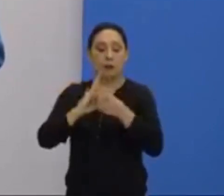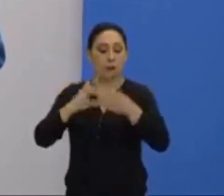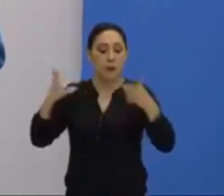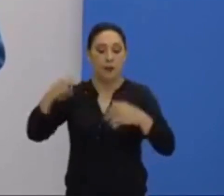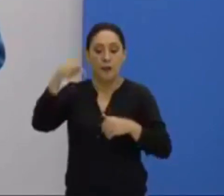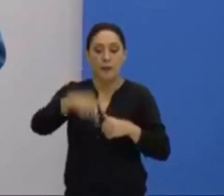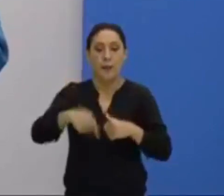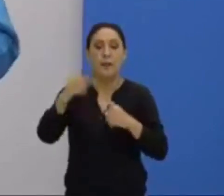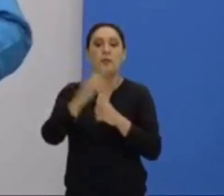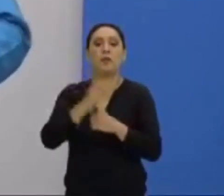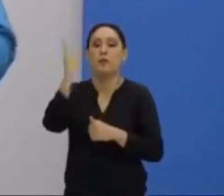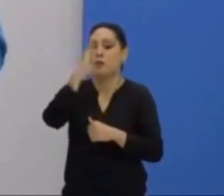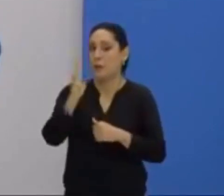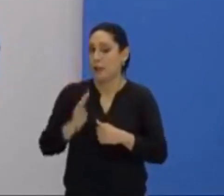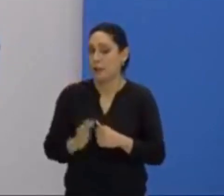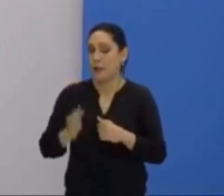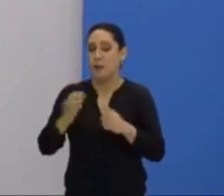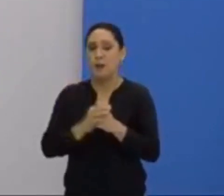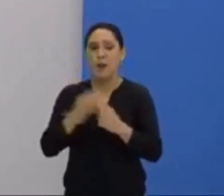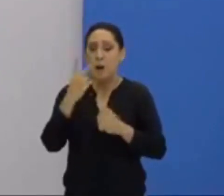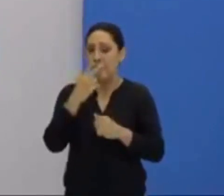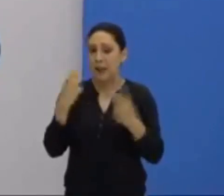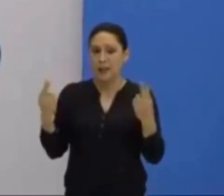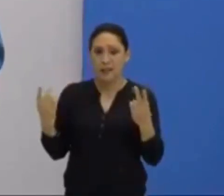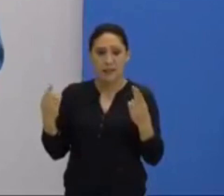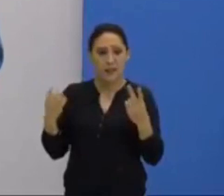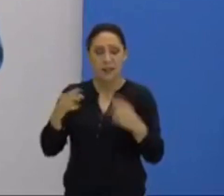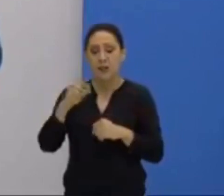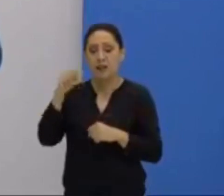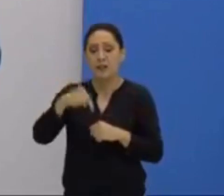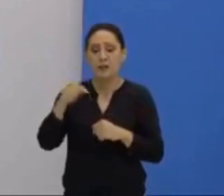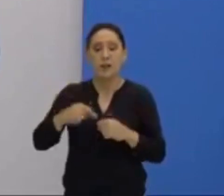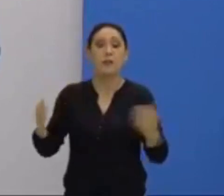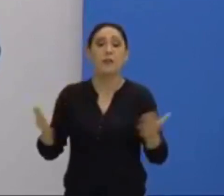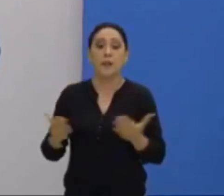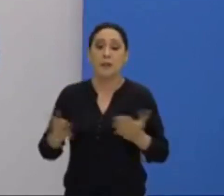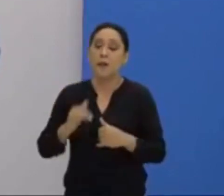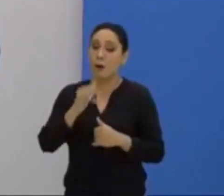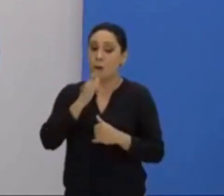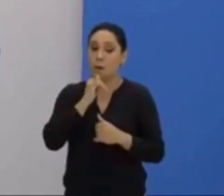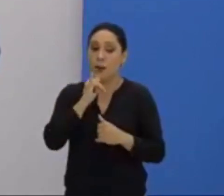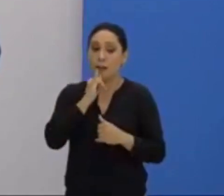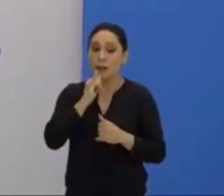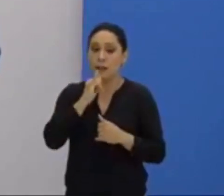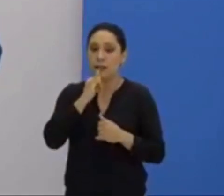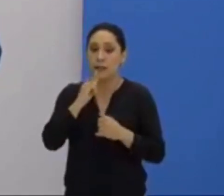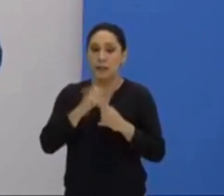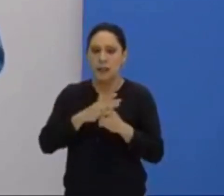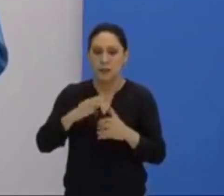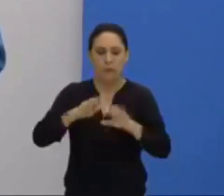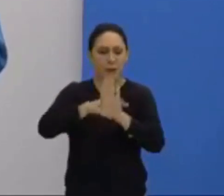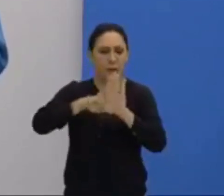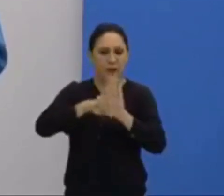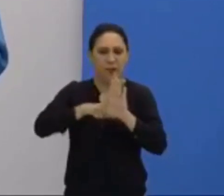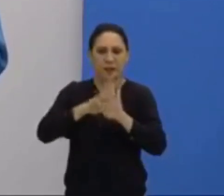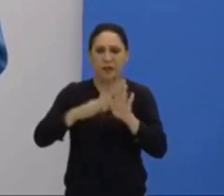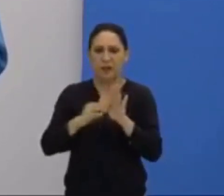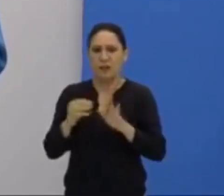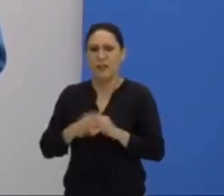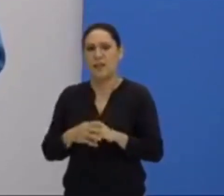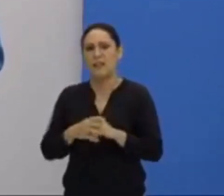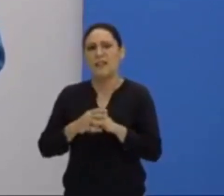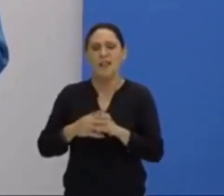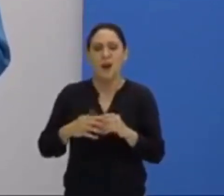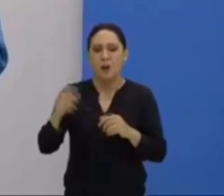território brasileiro. Algo muito parecido que a gente vê nos dias de hoje, né? Nós temos uma polarização ideológica muito grande dentro do